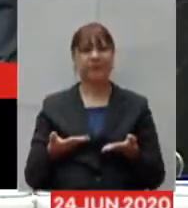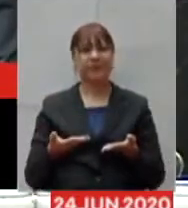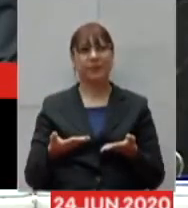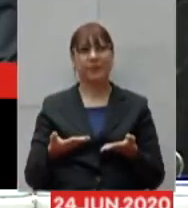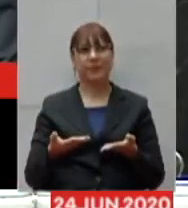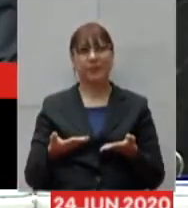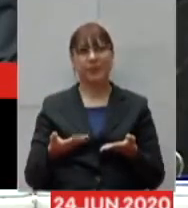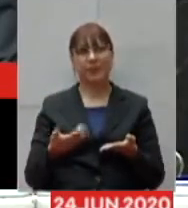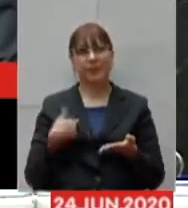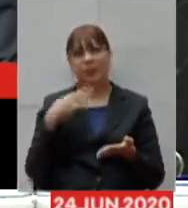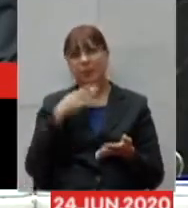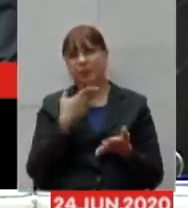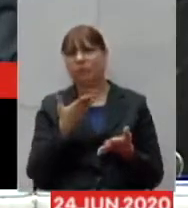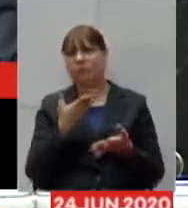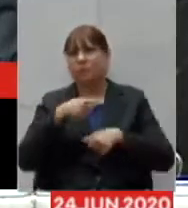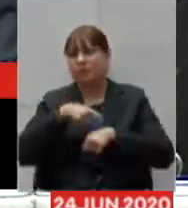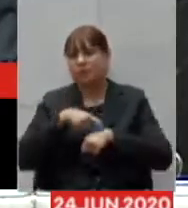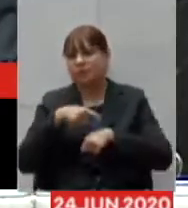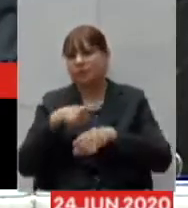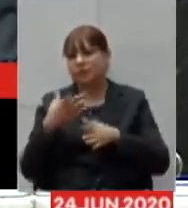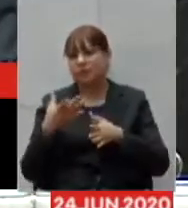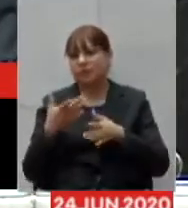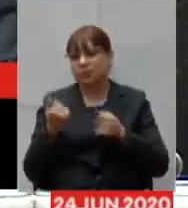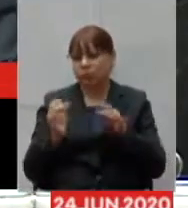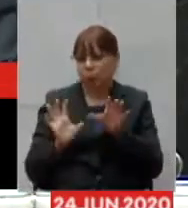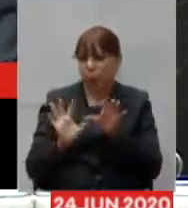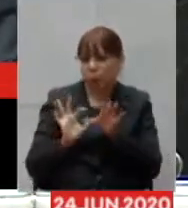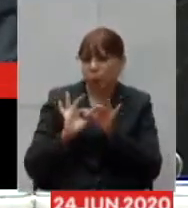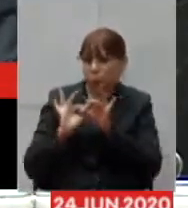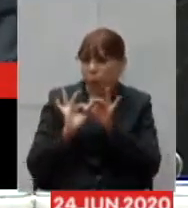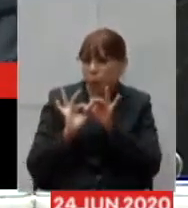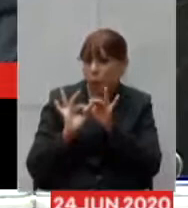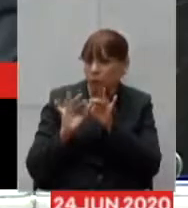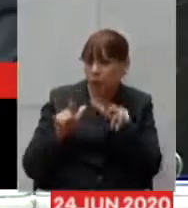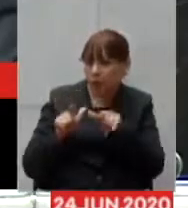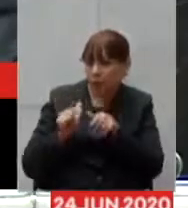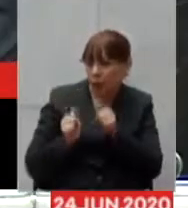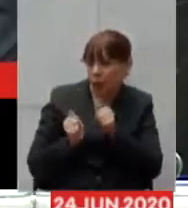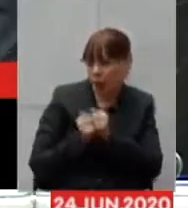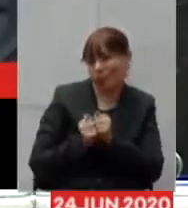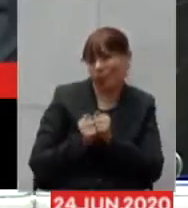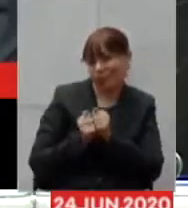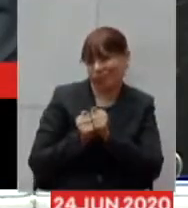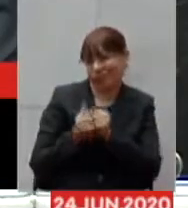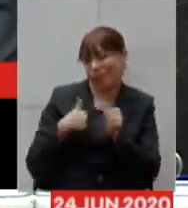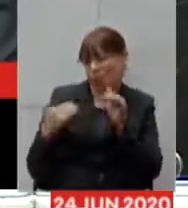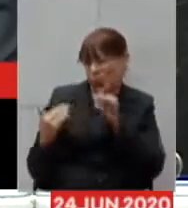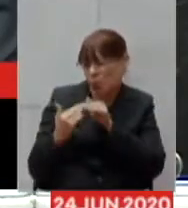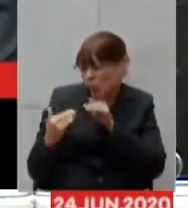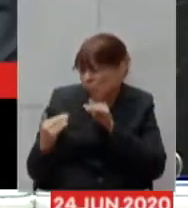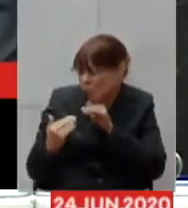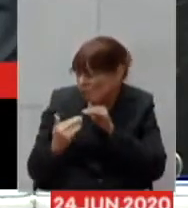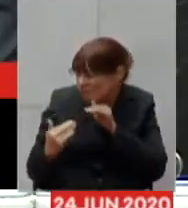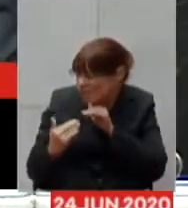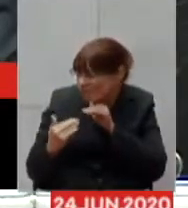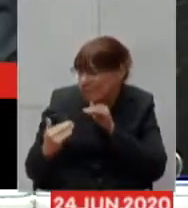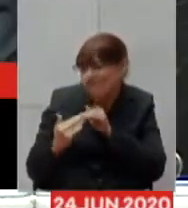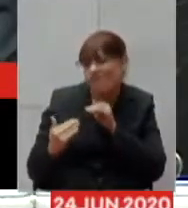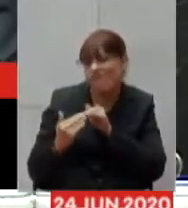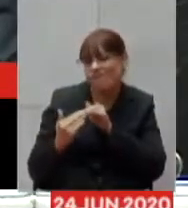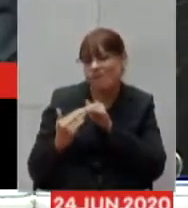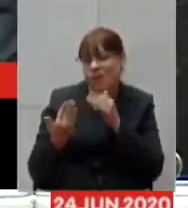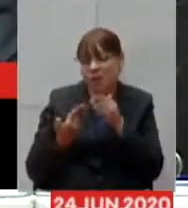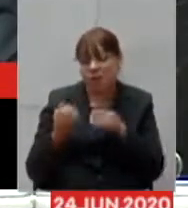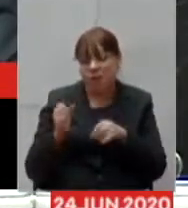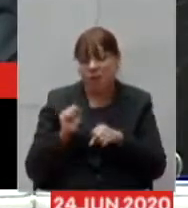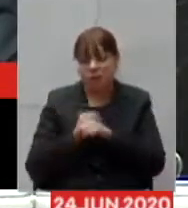entendo que é um momento efetivamente de união de trabalho conjunto eu concordo plenamente a epidemia